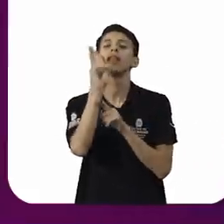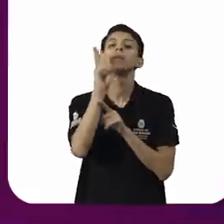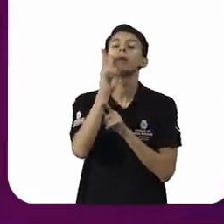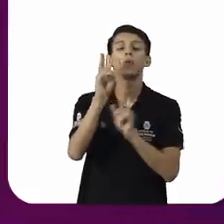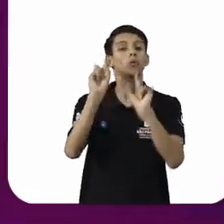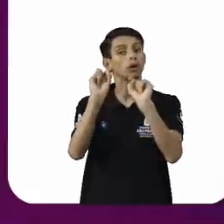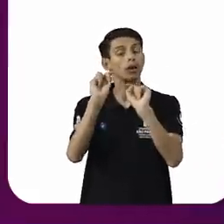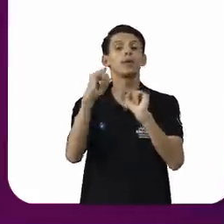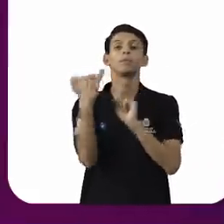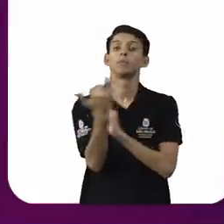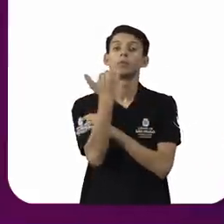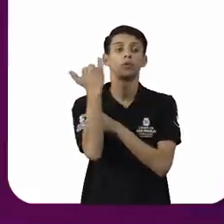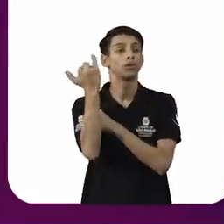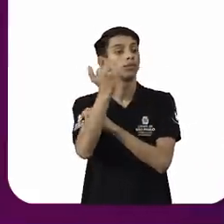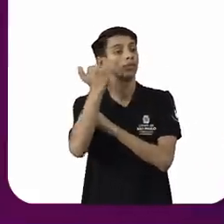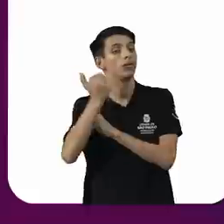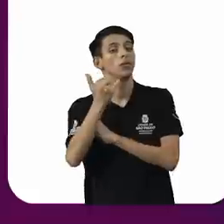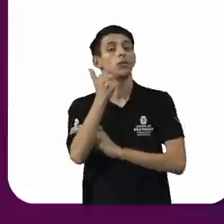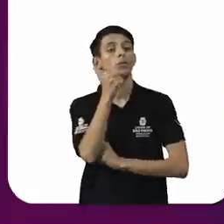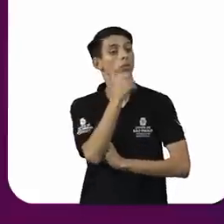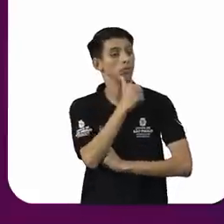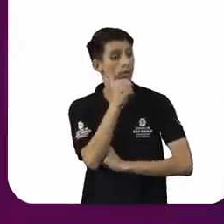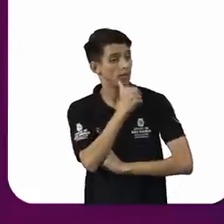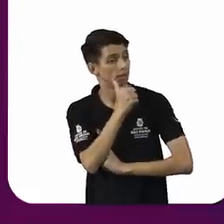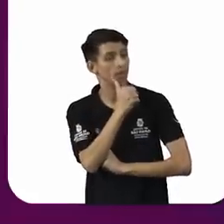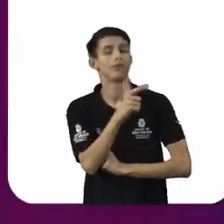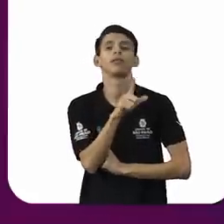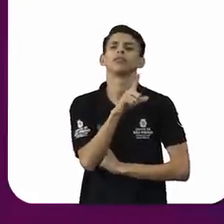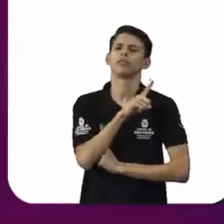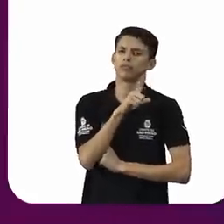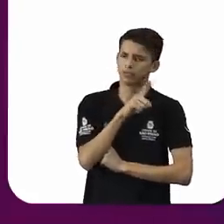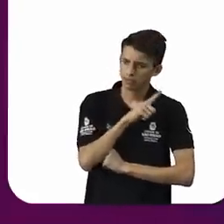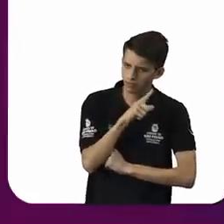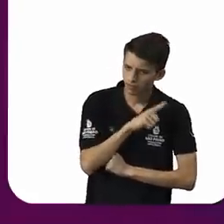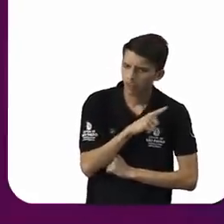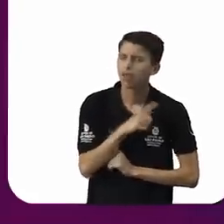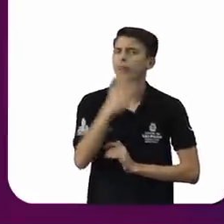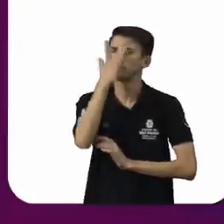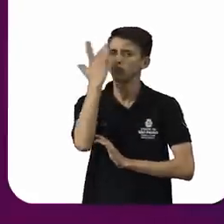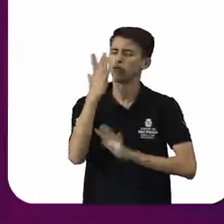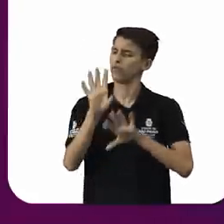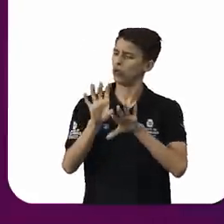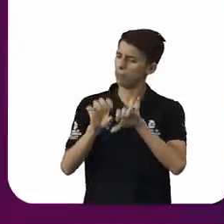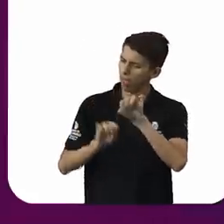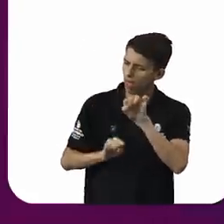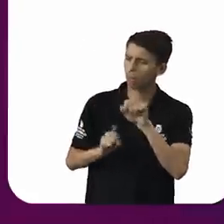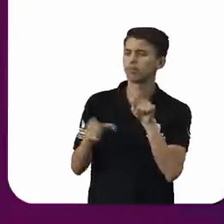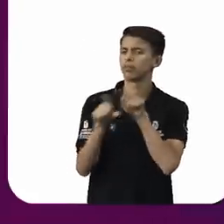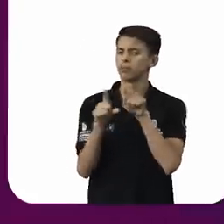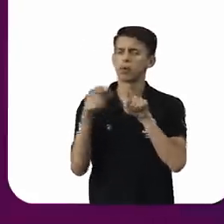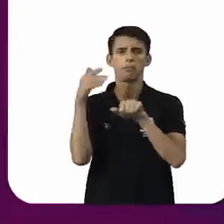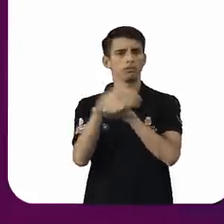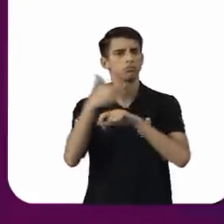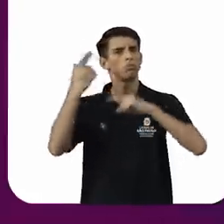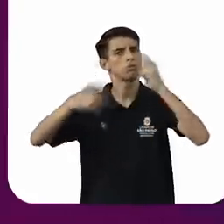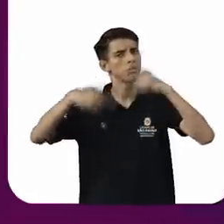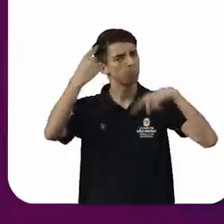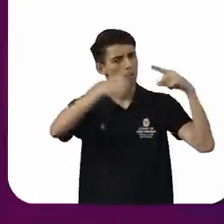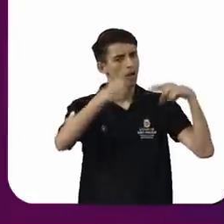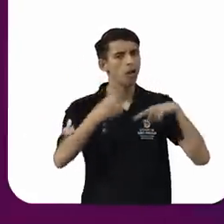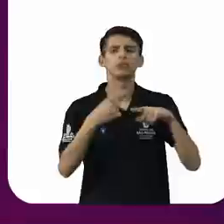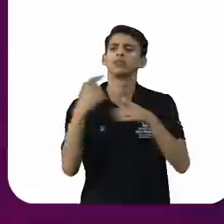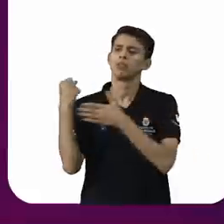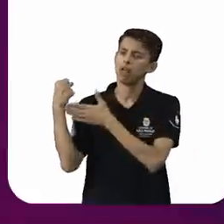que têm a publicação acadêmica, que têm uma participação nos debates, ressaltar a importância de ter essa